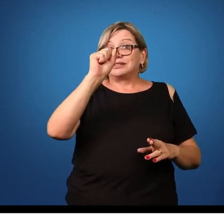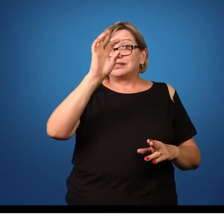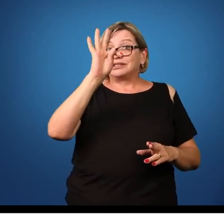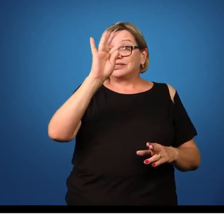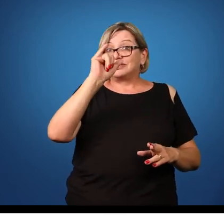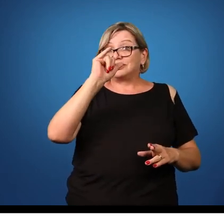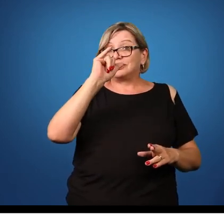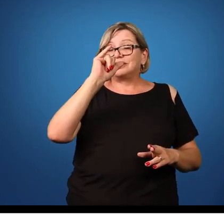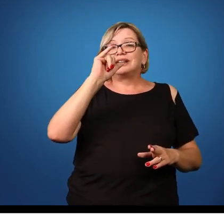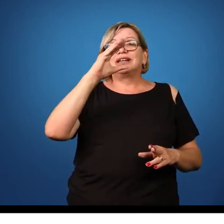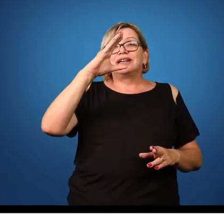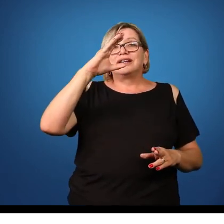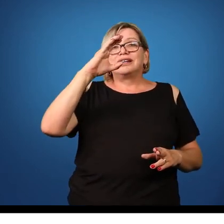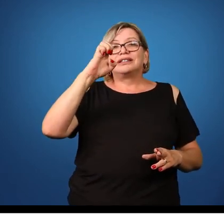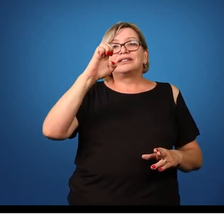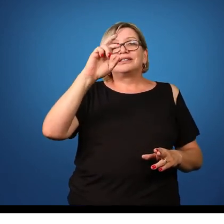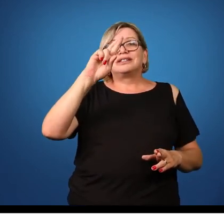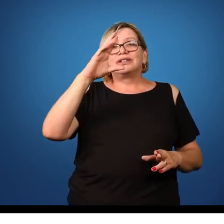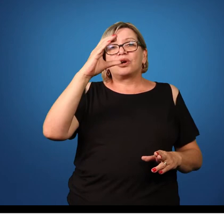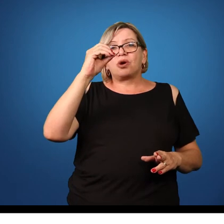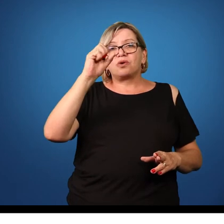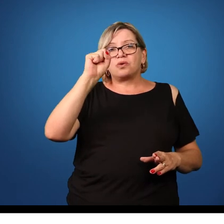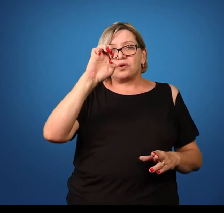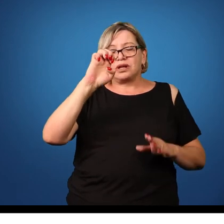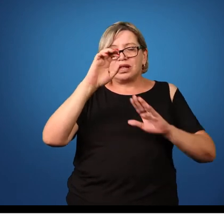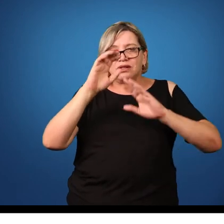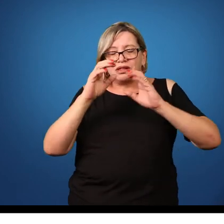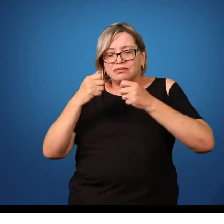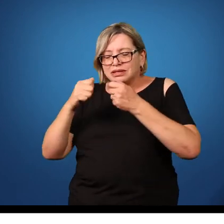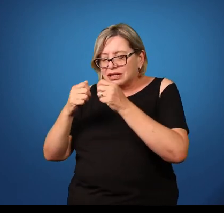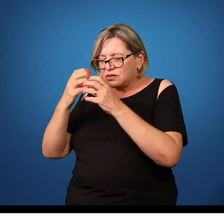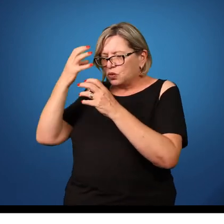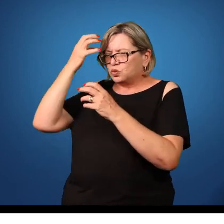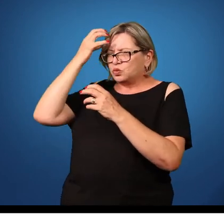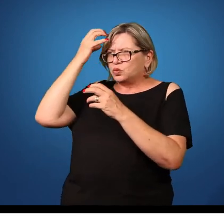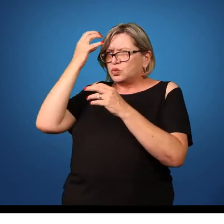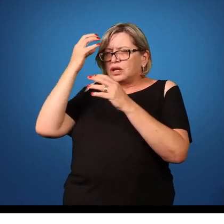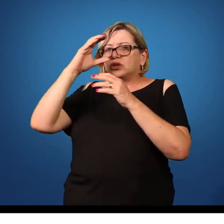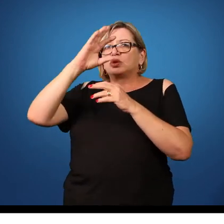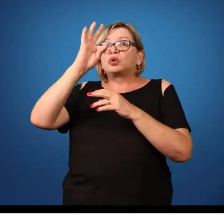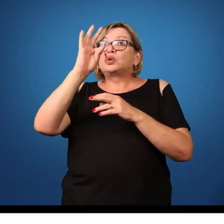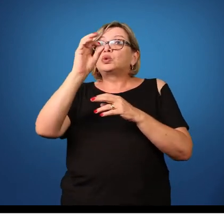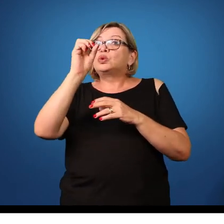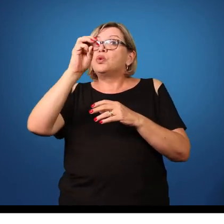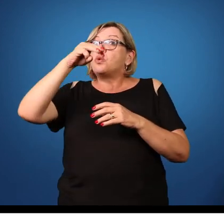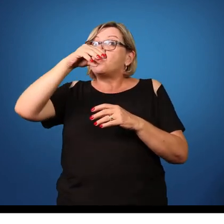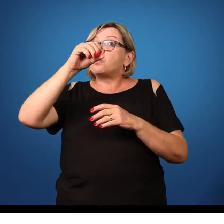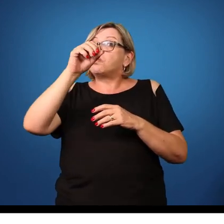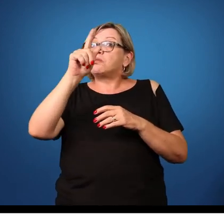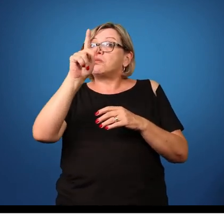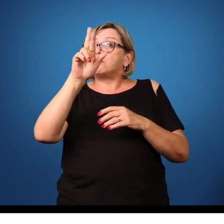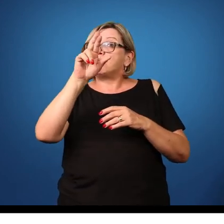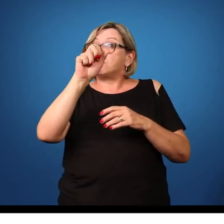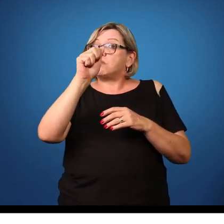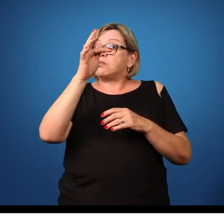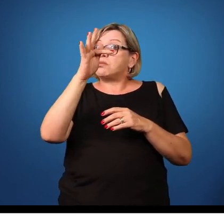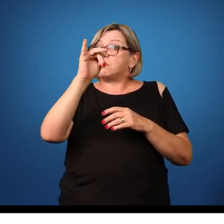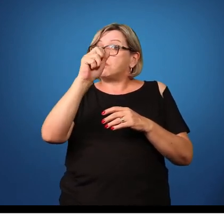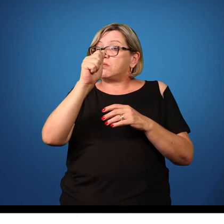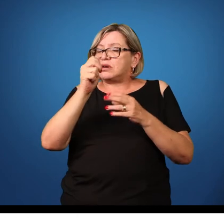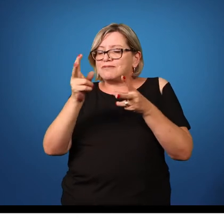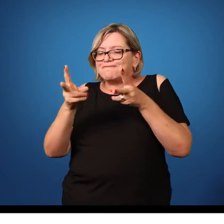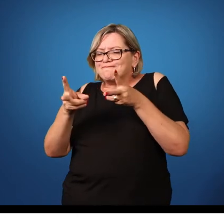cérebro especificamente uma tomografia do cérebro a presença do cisticerco nesses tecidos ele evidencia